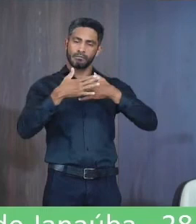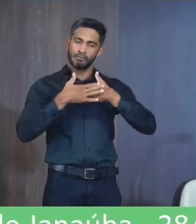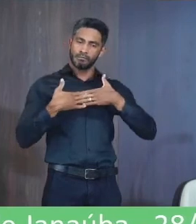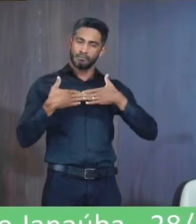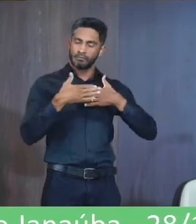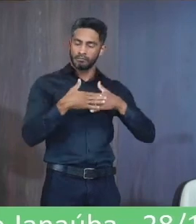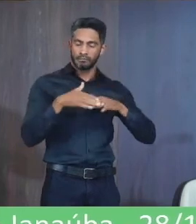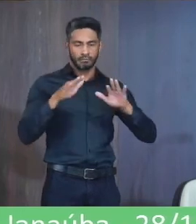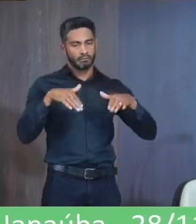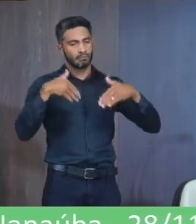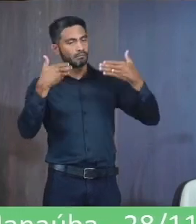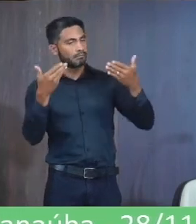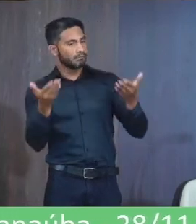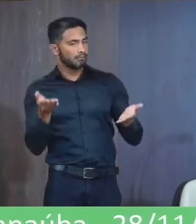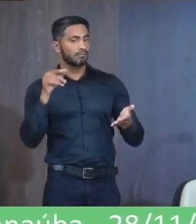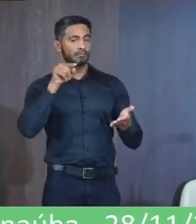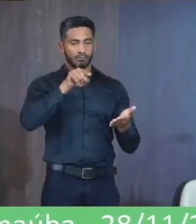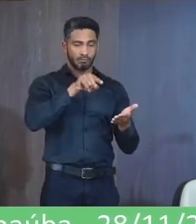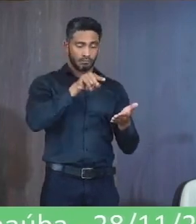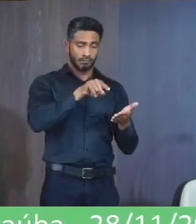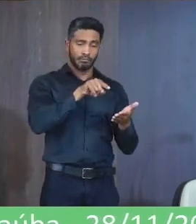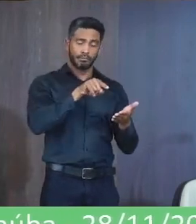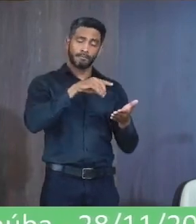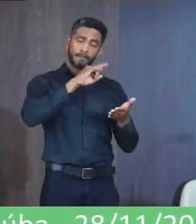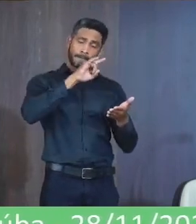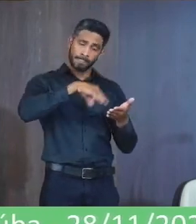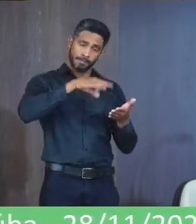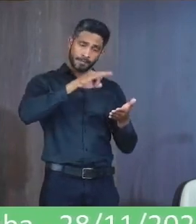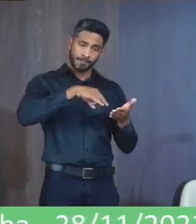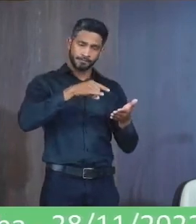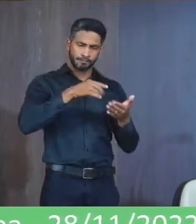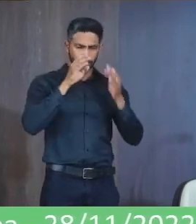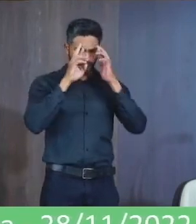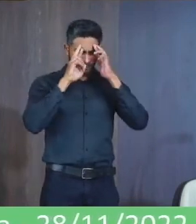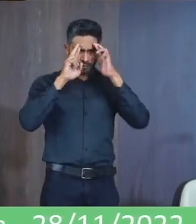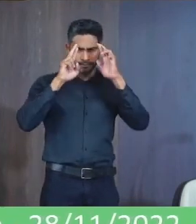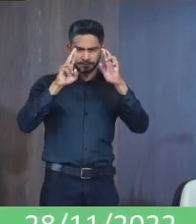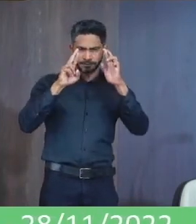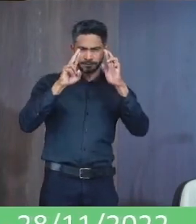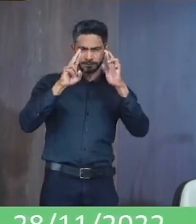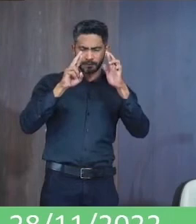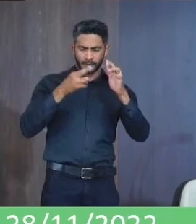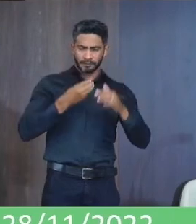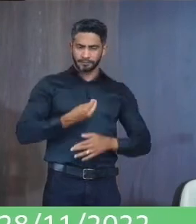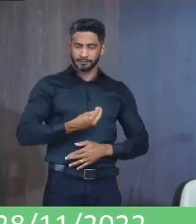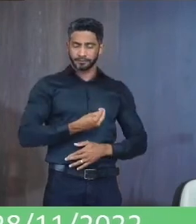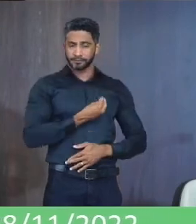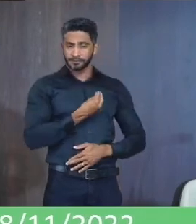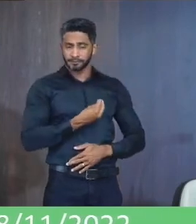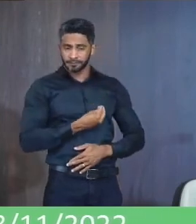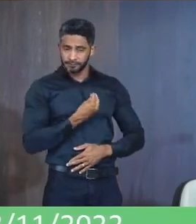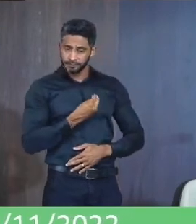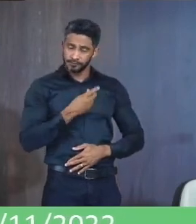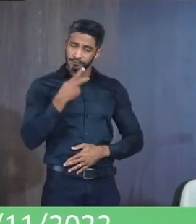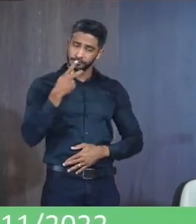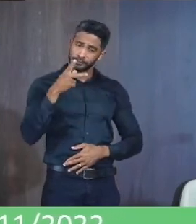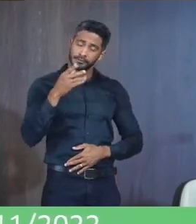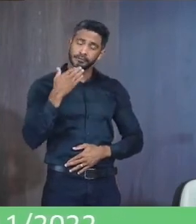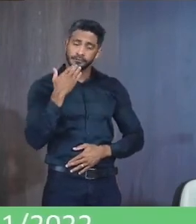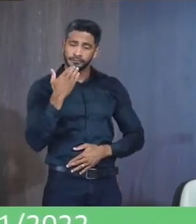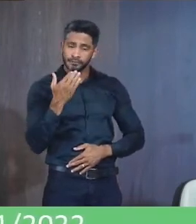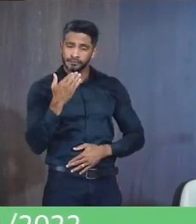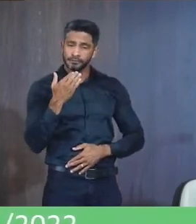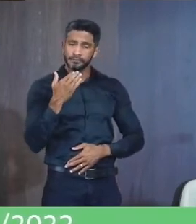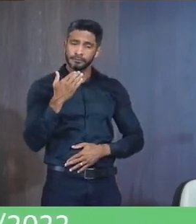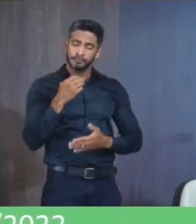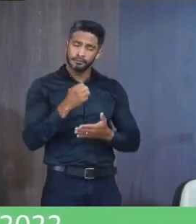Portanto, viemos por meio deste Respeitosamente A presença de vossas senhorias Solicitar